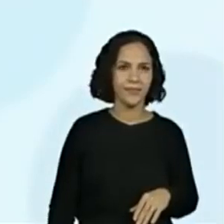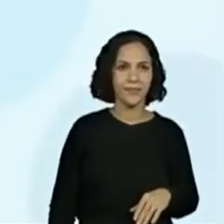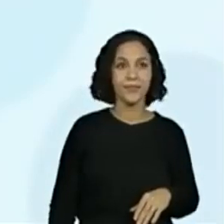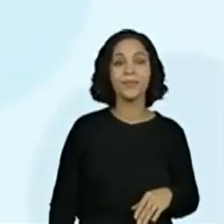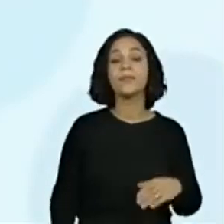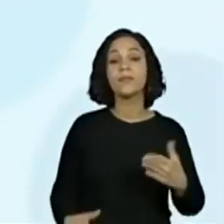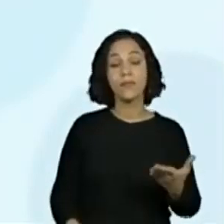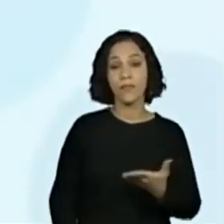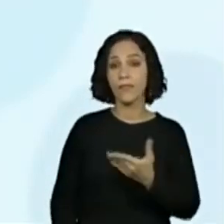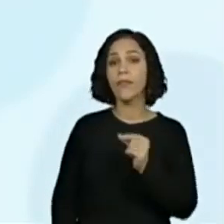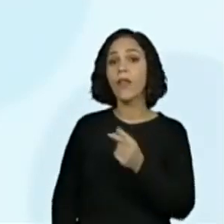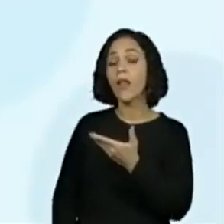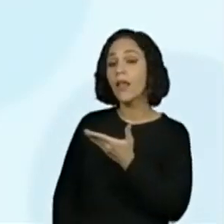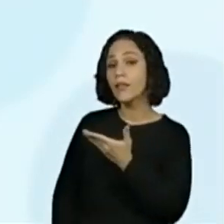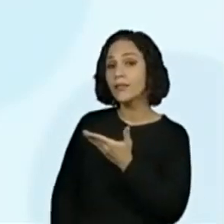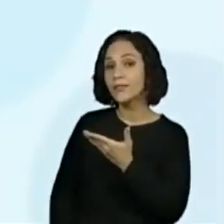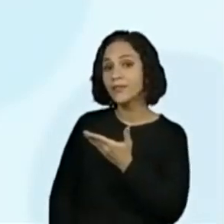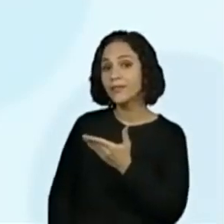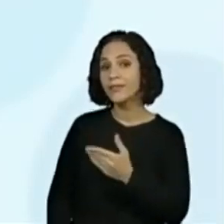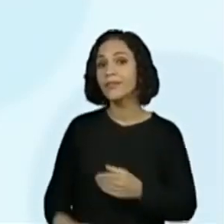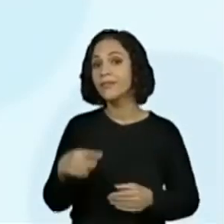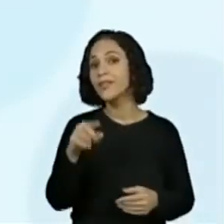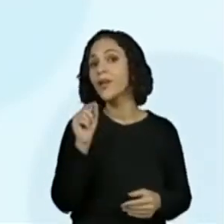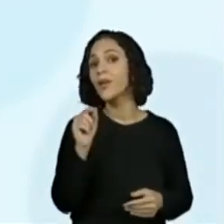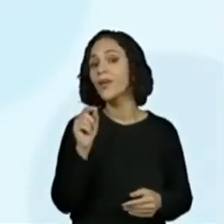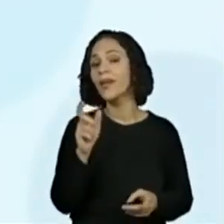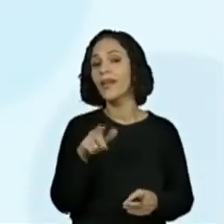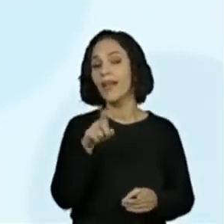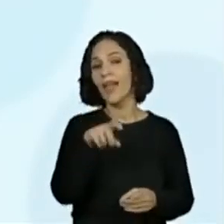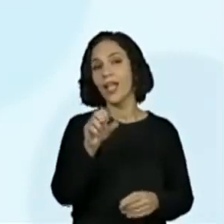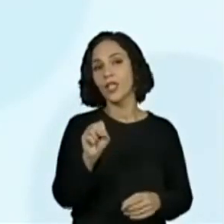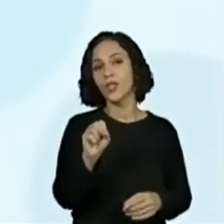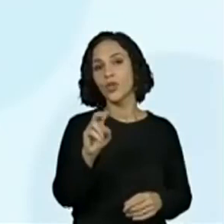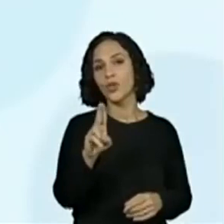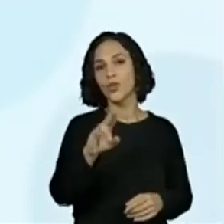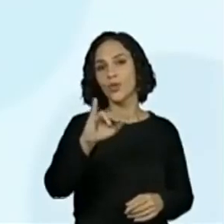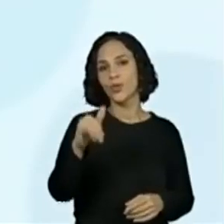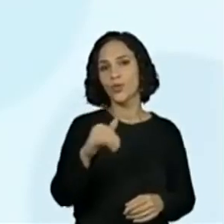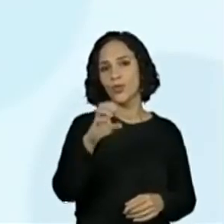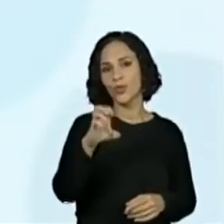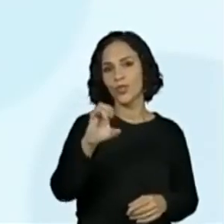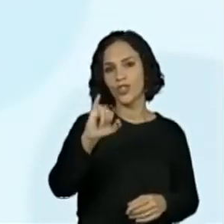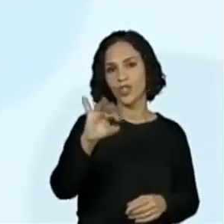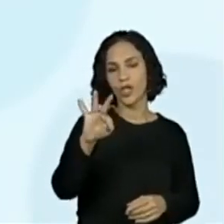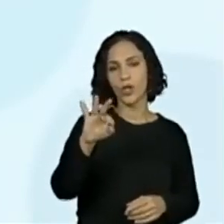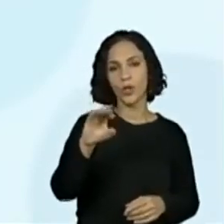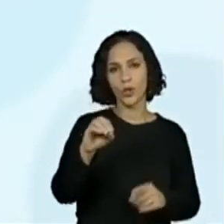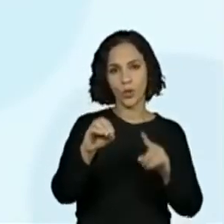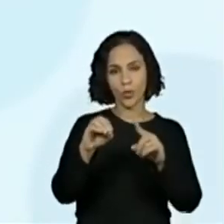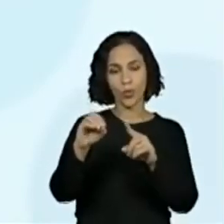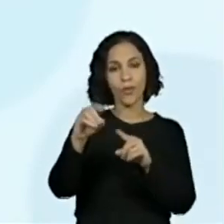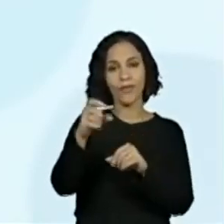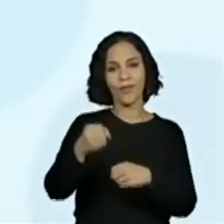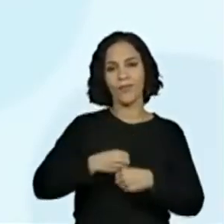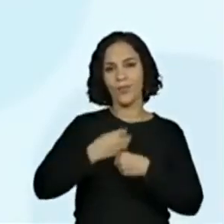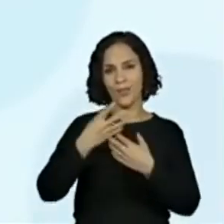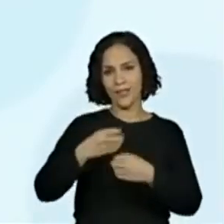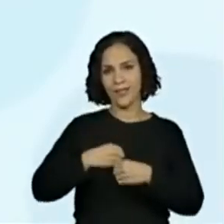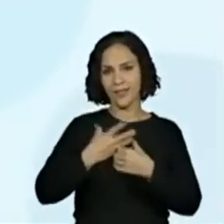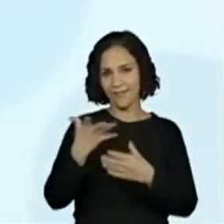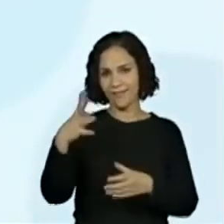O eu lírico também conhecido como sujeito poético.